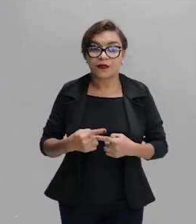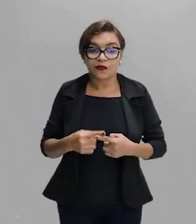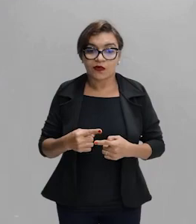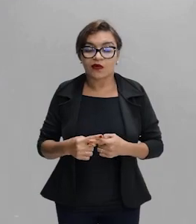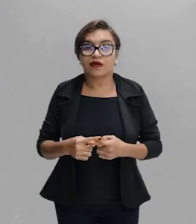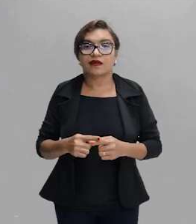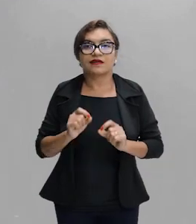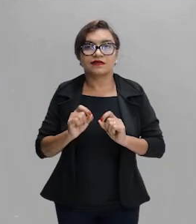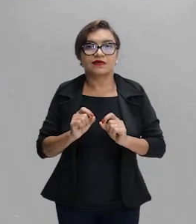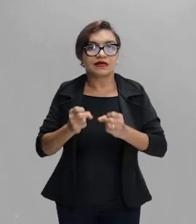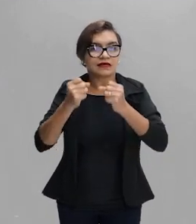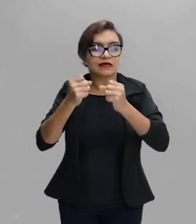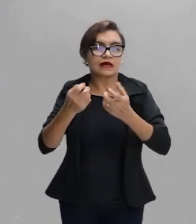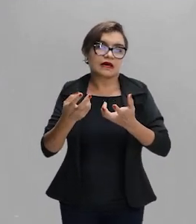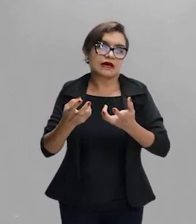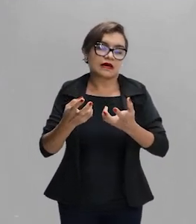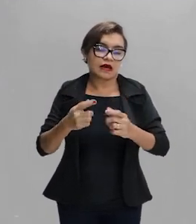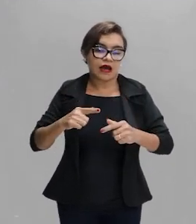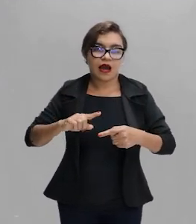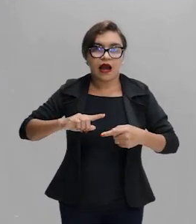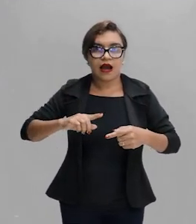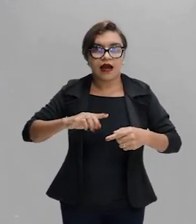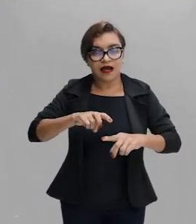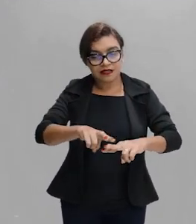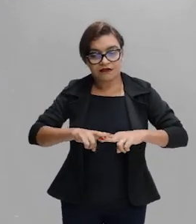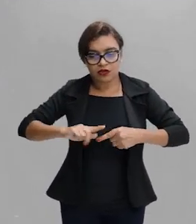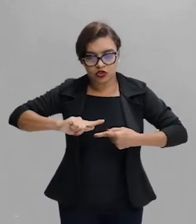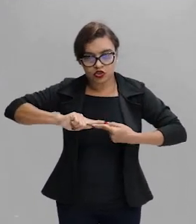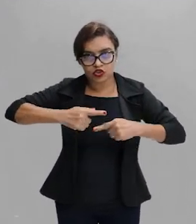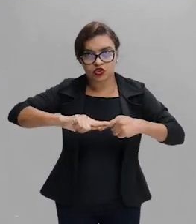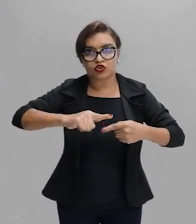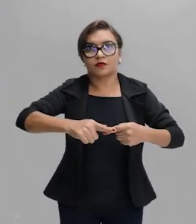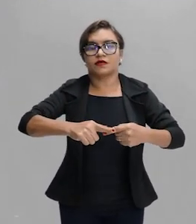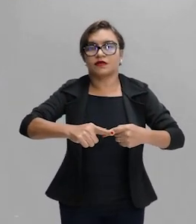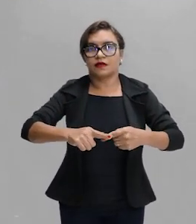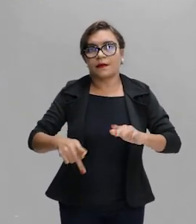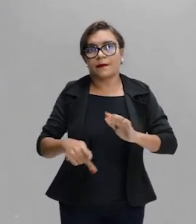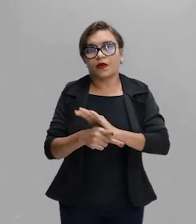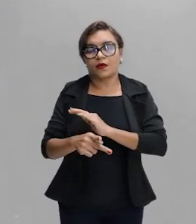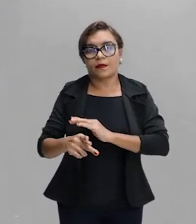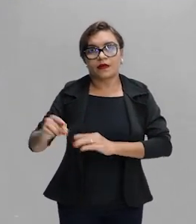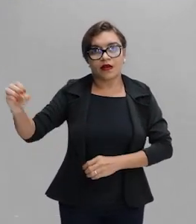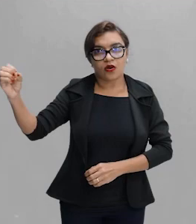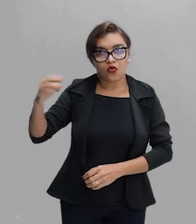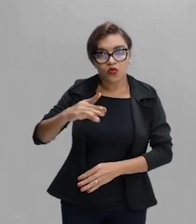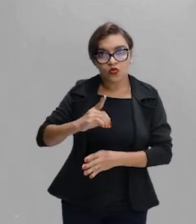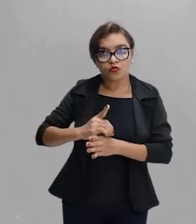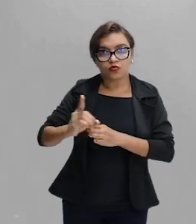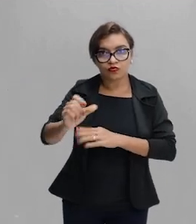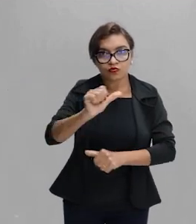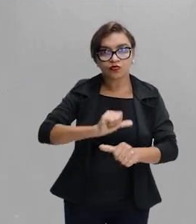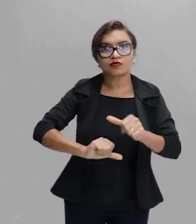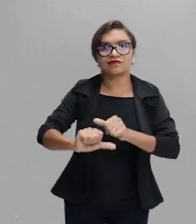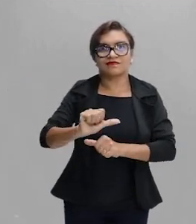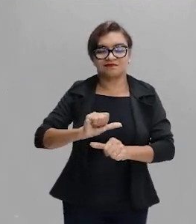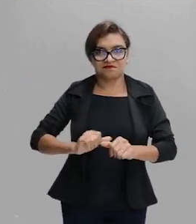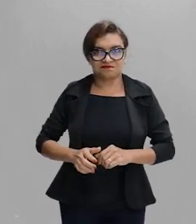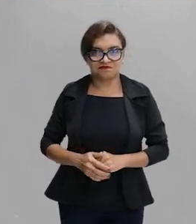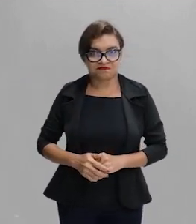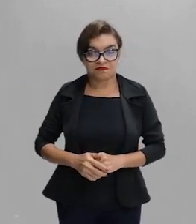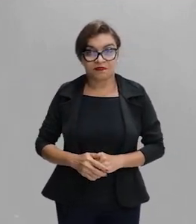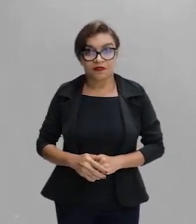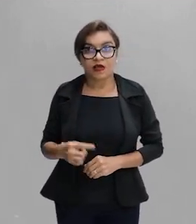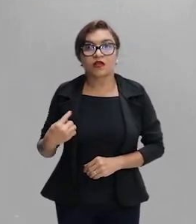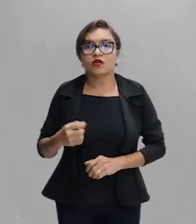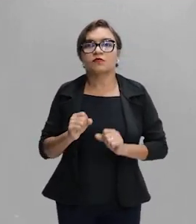dessa configuração geométrica que nós temos aqui para a refração da luz. Ok? Então, aqui nós também podemos fazer